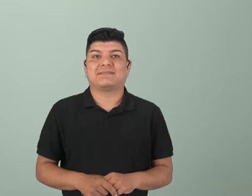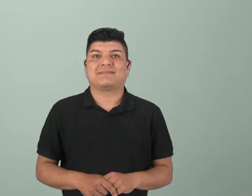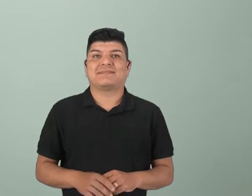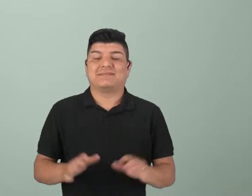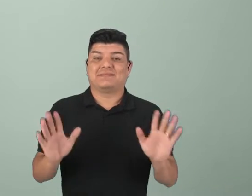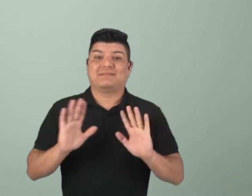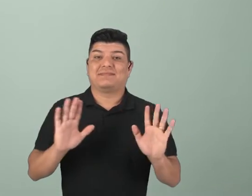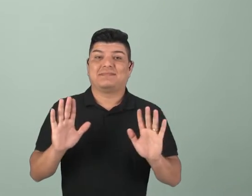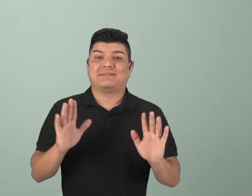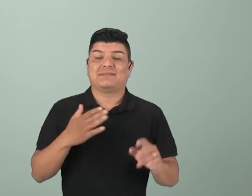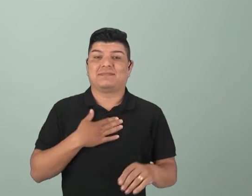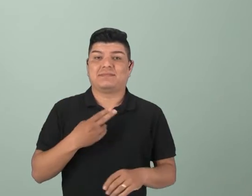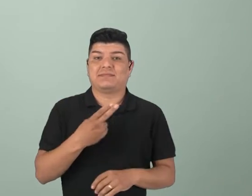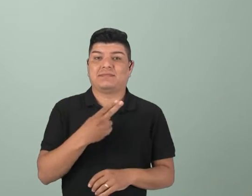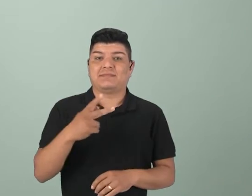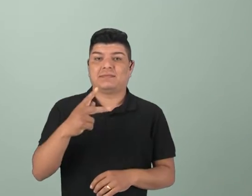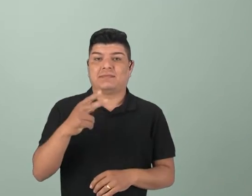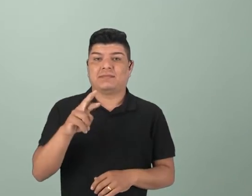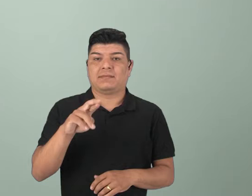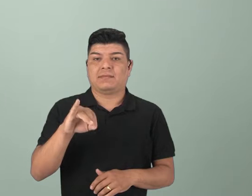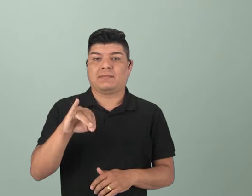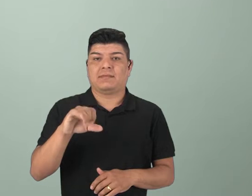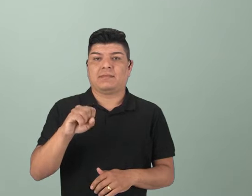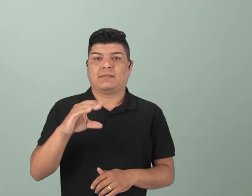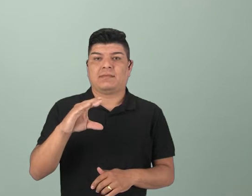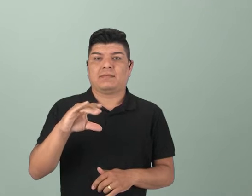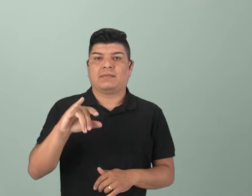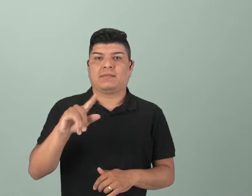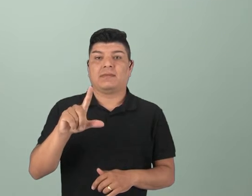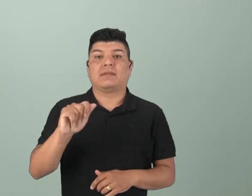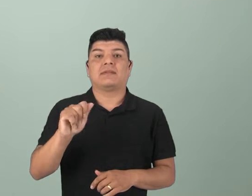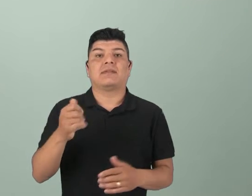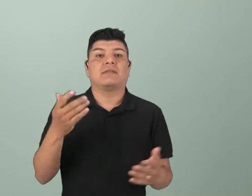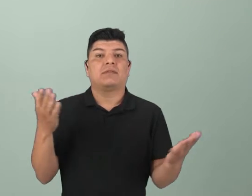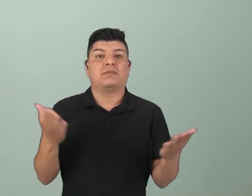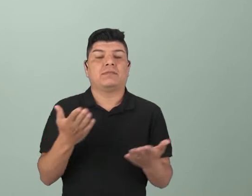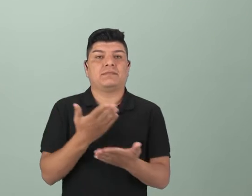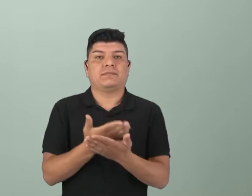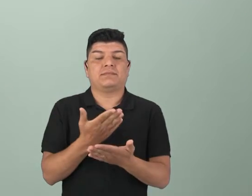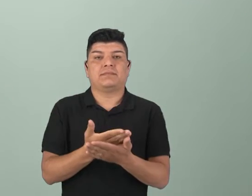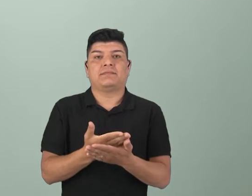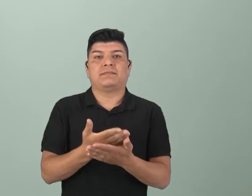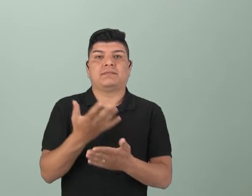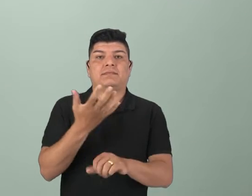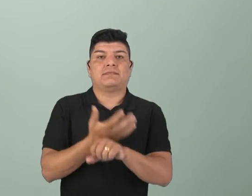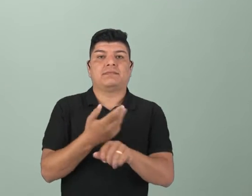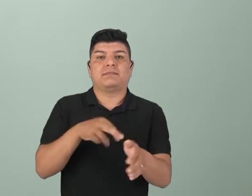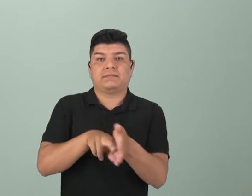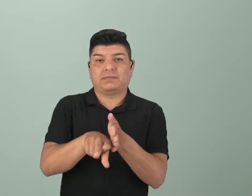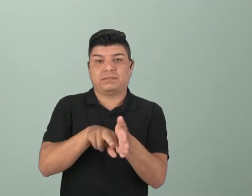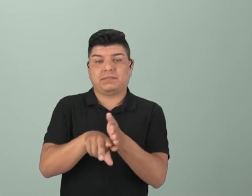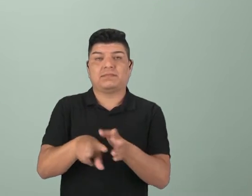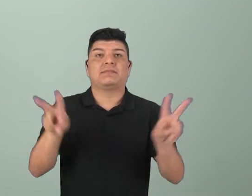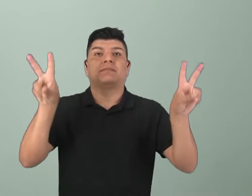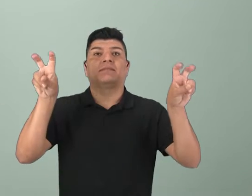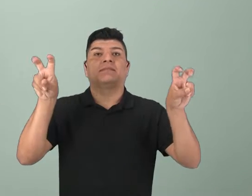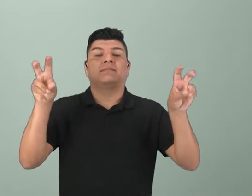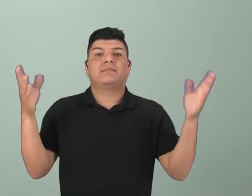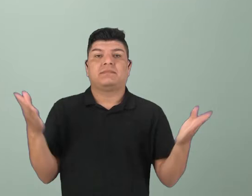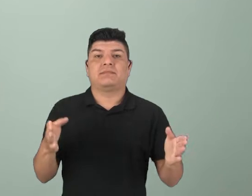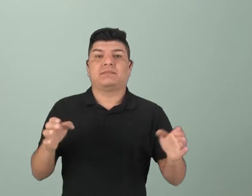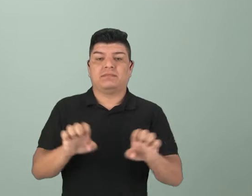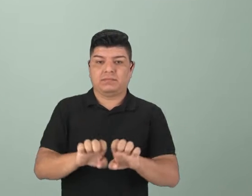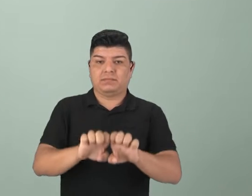Olá, eu sou a professora Priscila, hoje nós teremos mais uma aula de biologia e o nosso tema de hoje será a